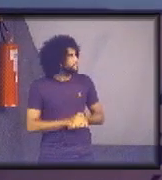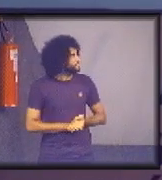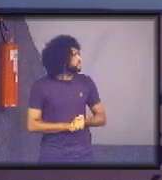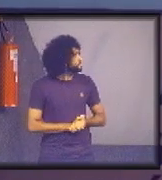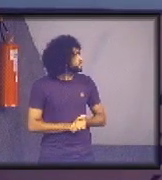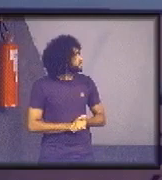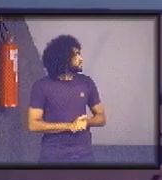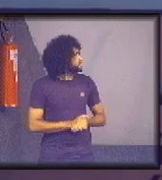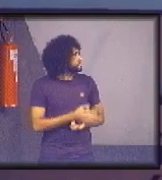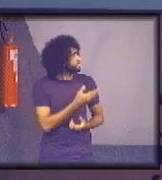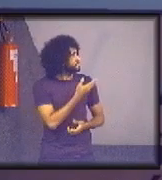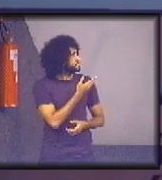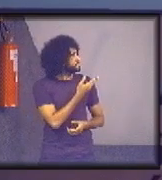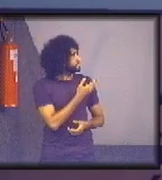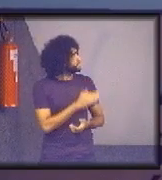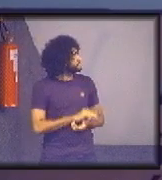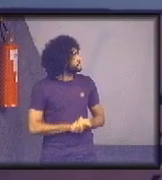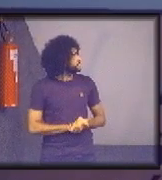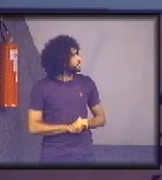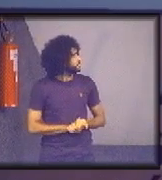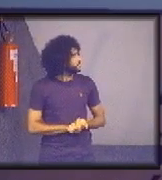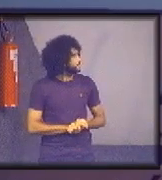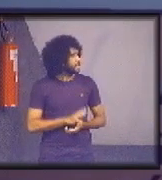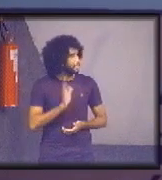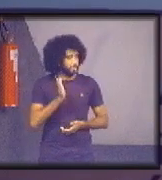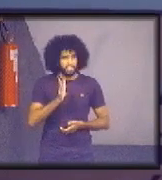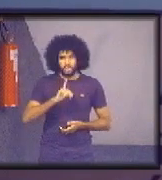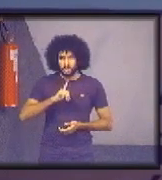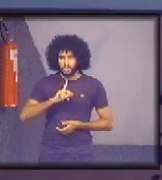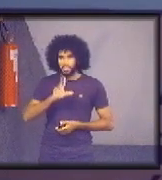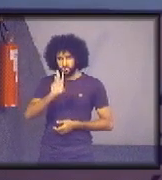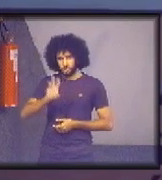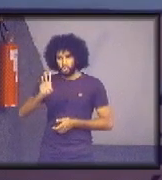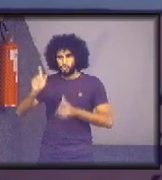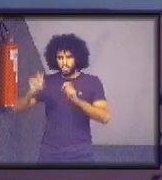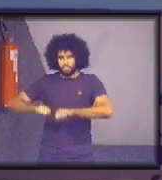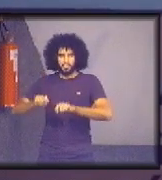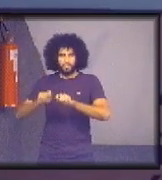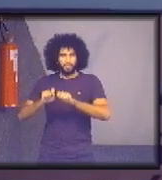Sim, o terceiro balanço do rosto ambiental já está disponível no site, vocês já podem fazer download.